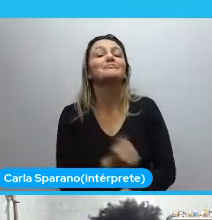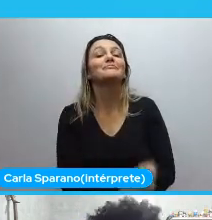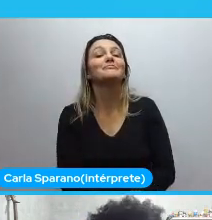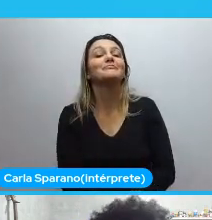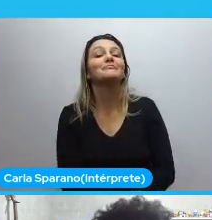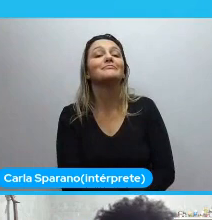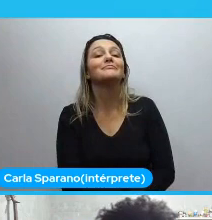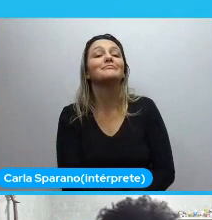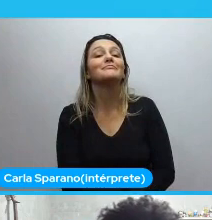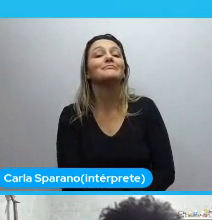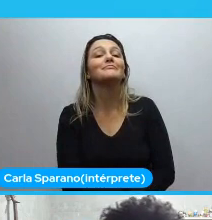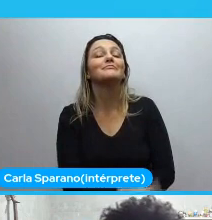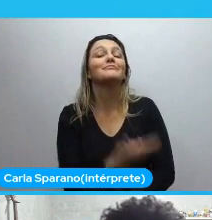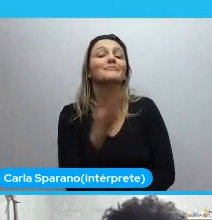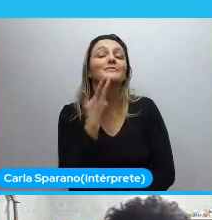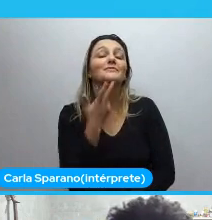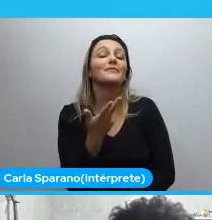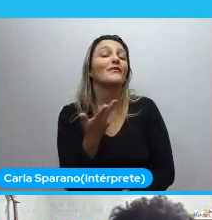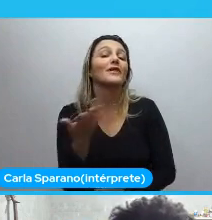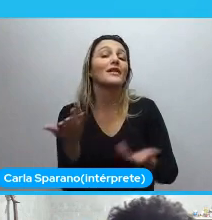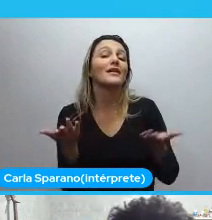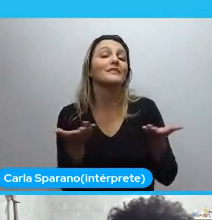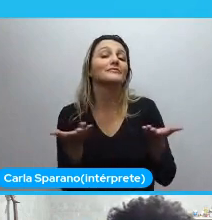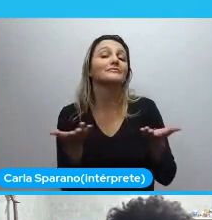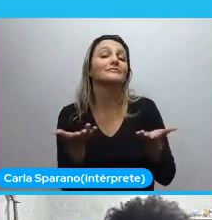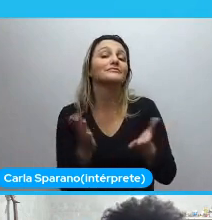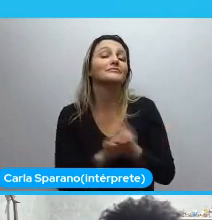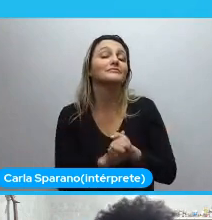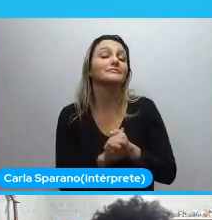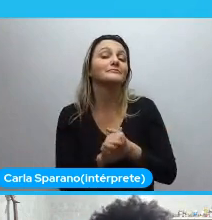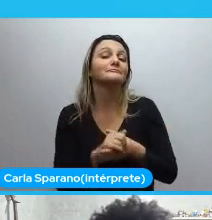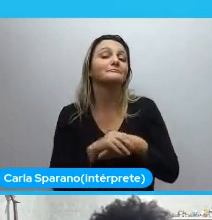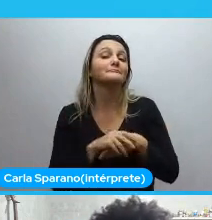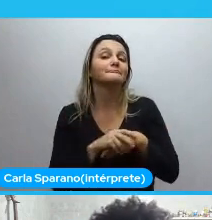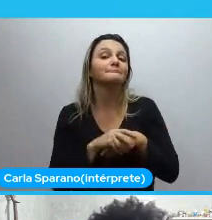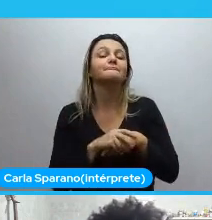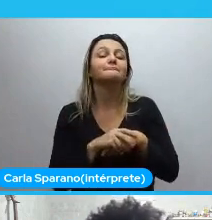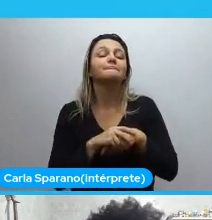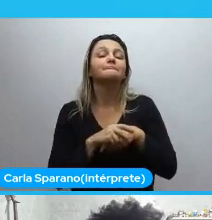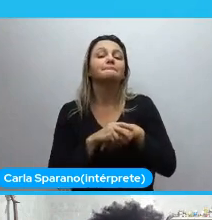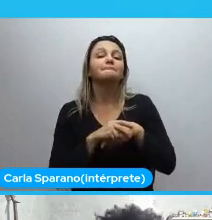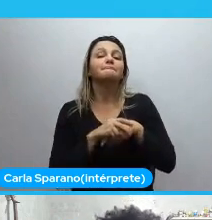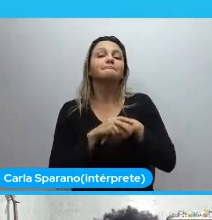O que eu tenho para falar aqui. Como eu havia dito. É algo que.